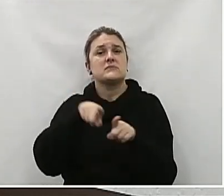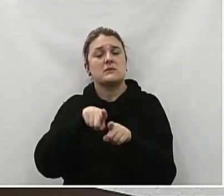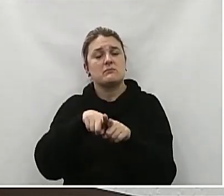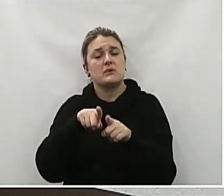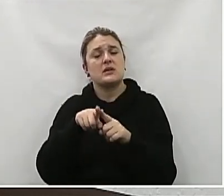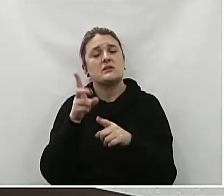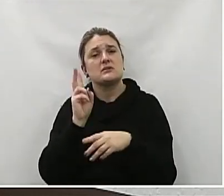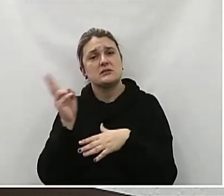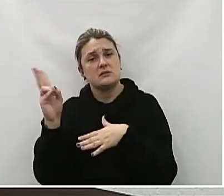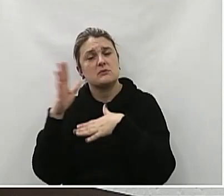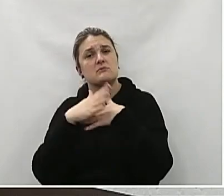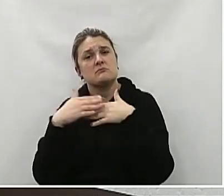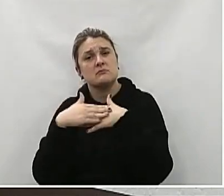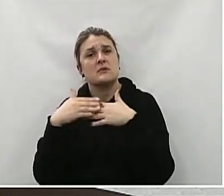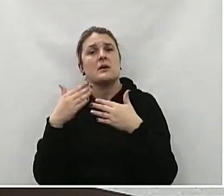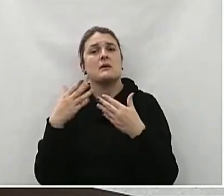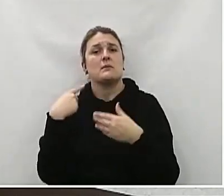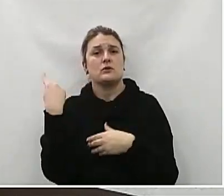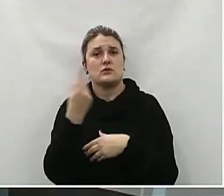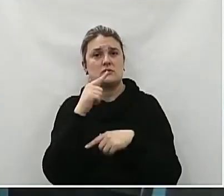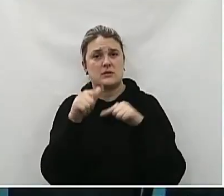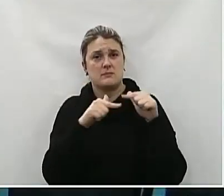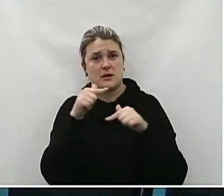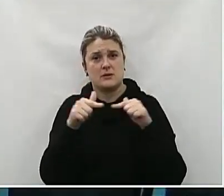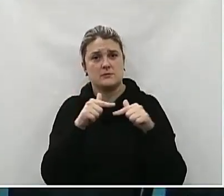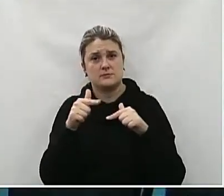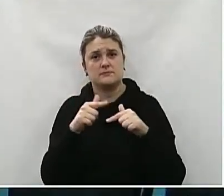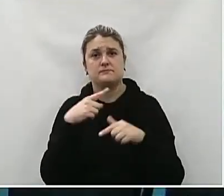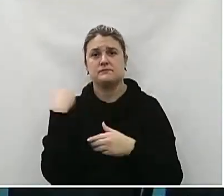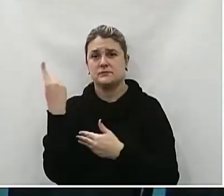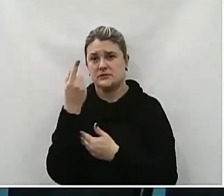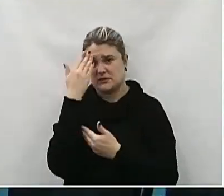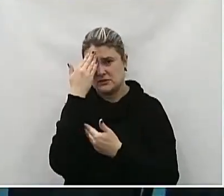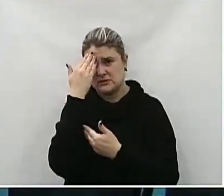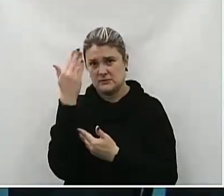prestígio Que vocês deram A nós Obrigado Nós agradecemos